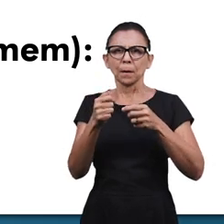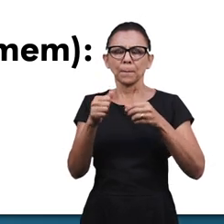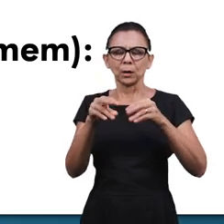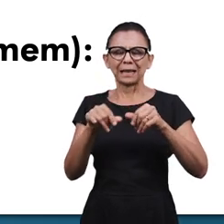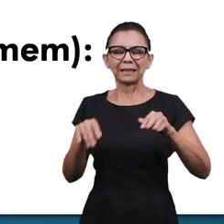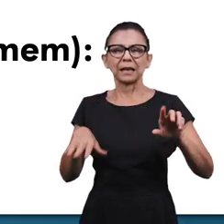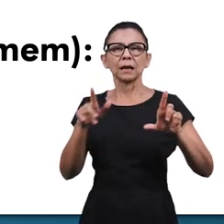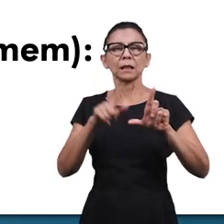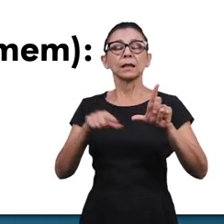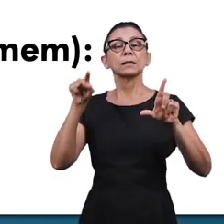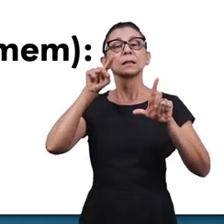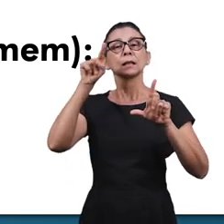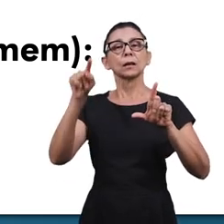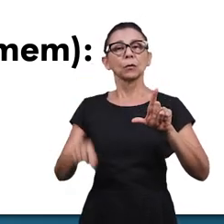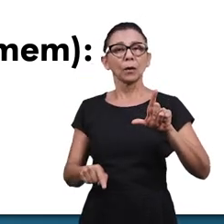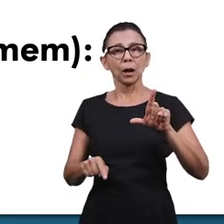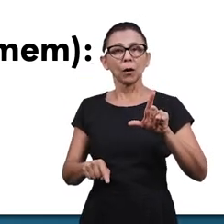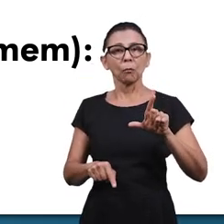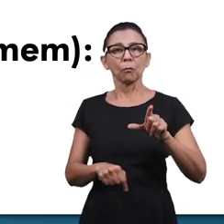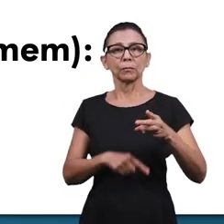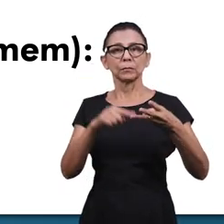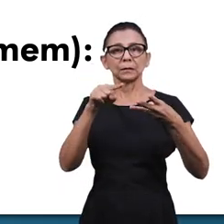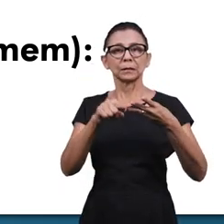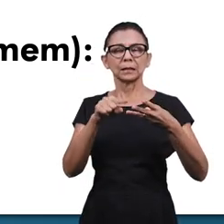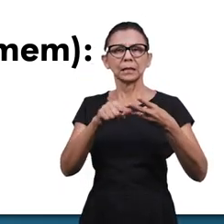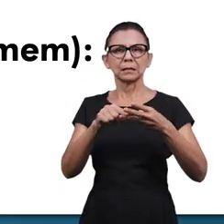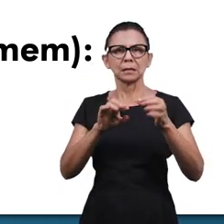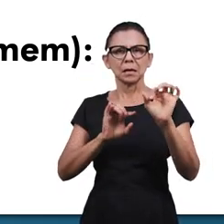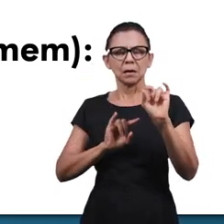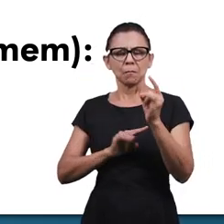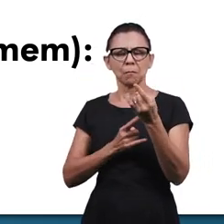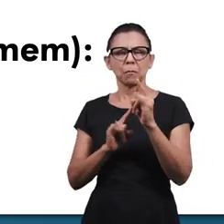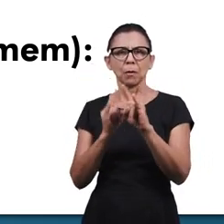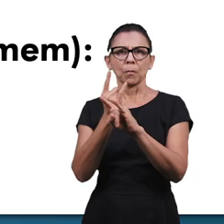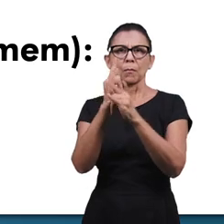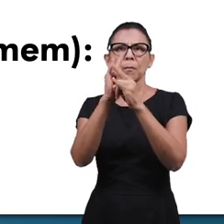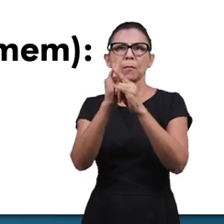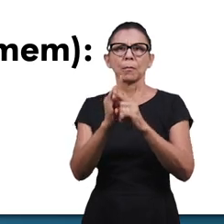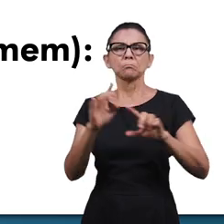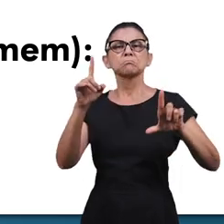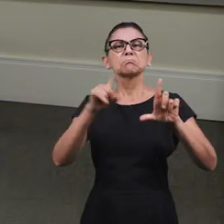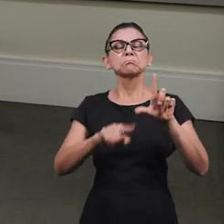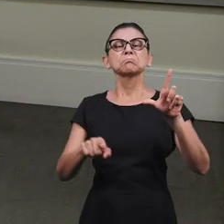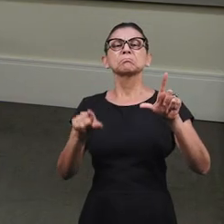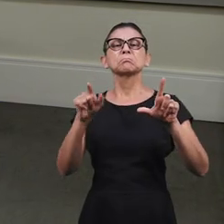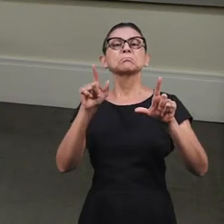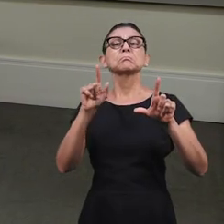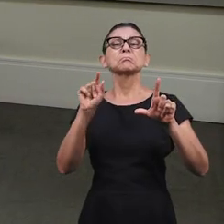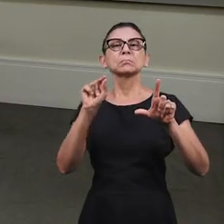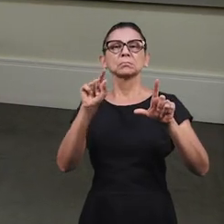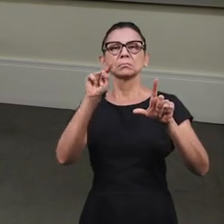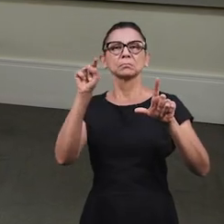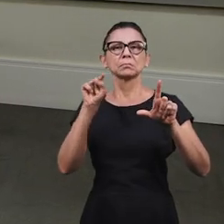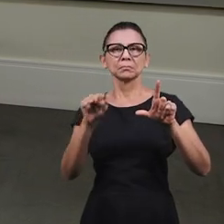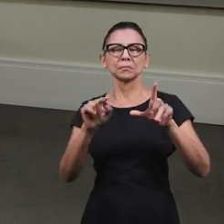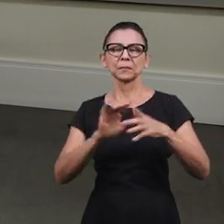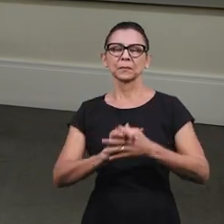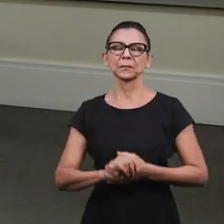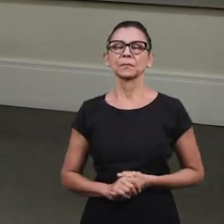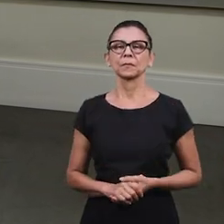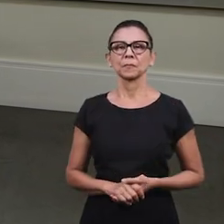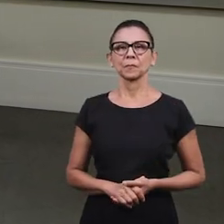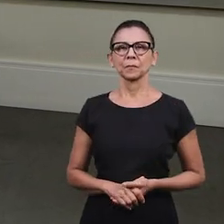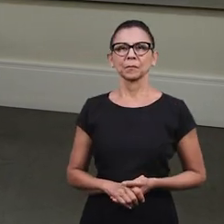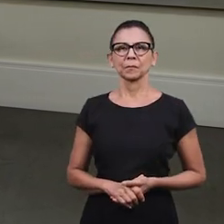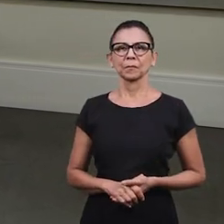letra? E também o item 3, os espinhos. Qual será a letra correspondente? E quem vai dar essa resposta é o